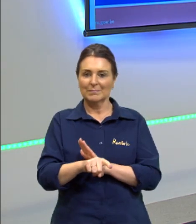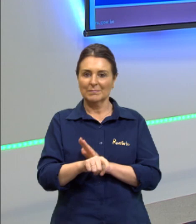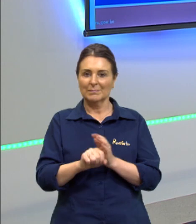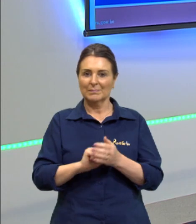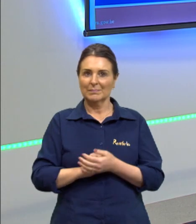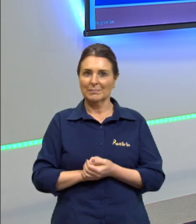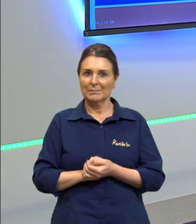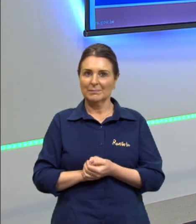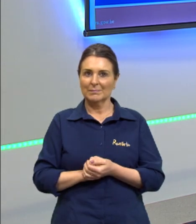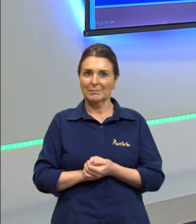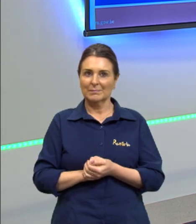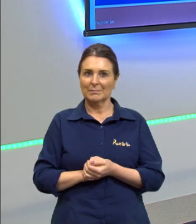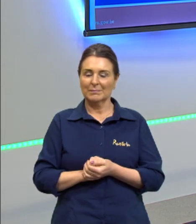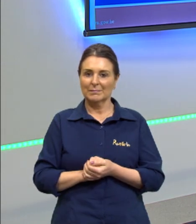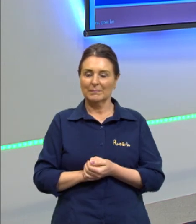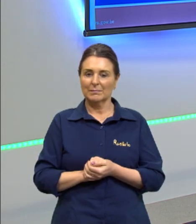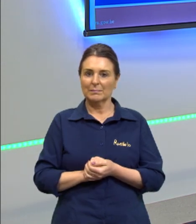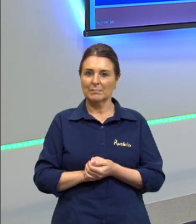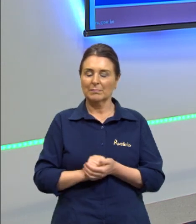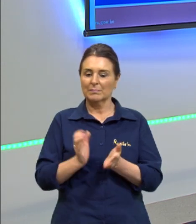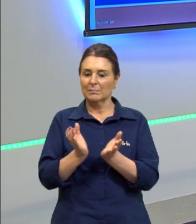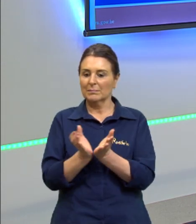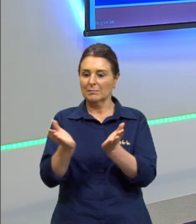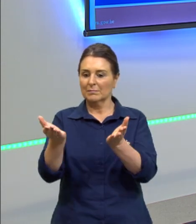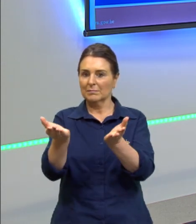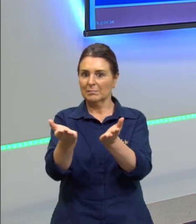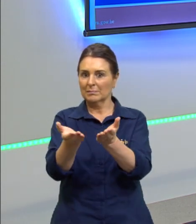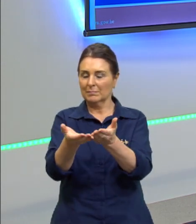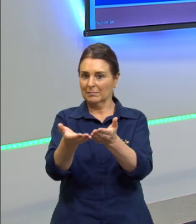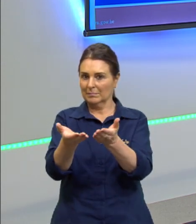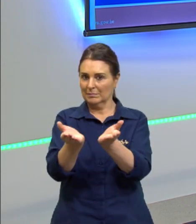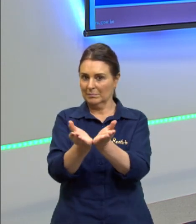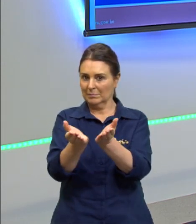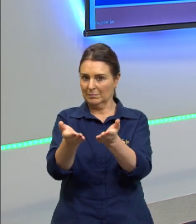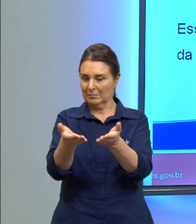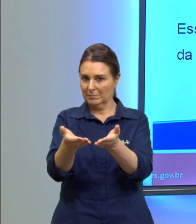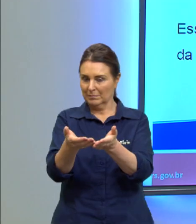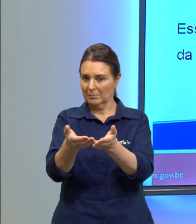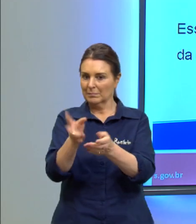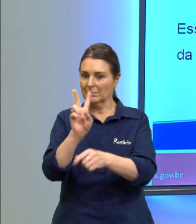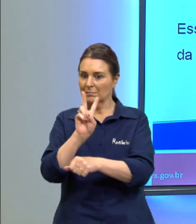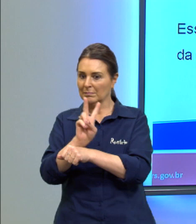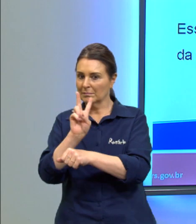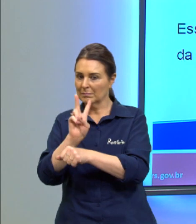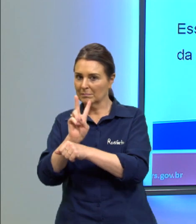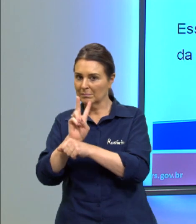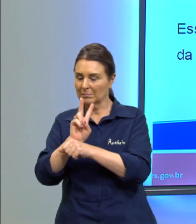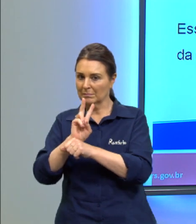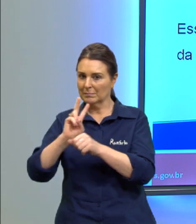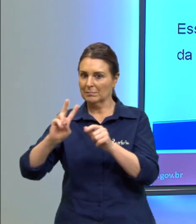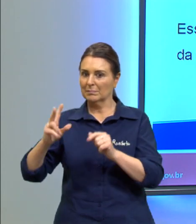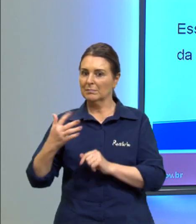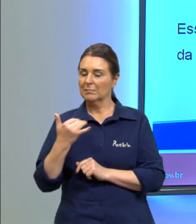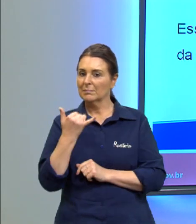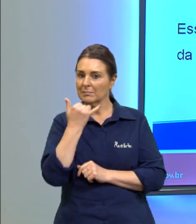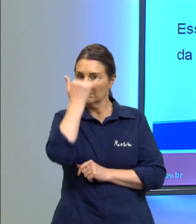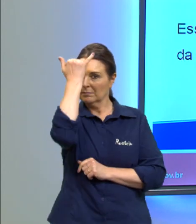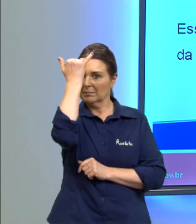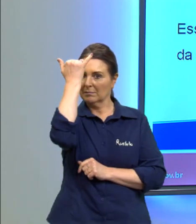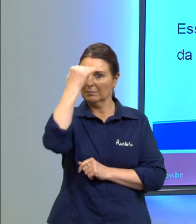a comissão interna de prevenção de acidentes o SIPA